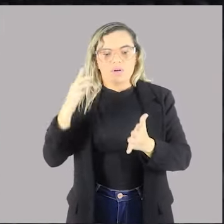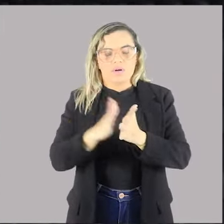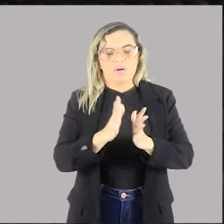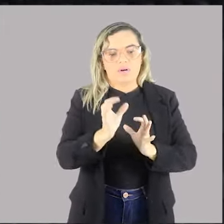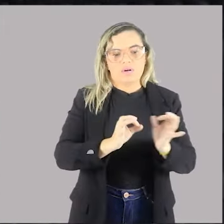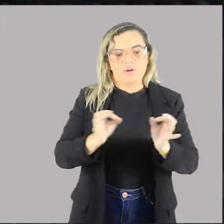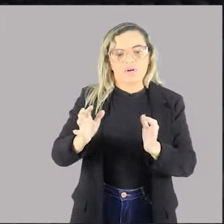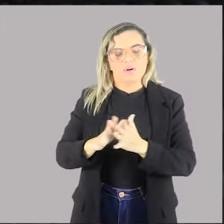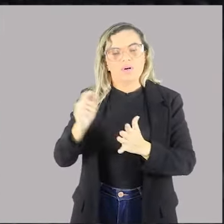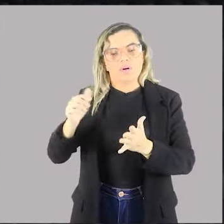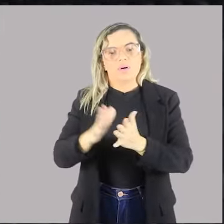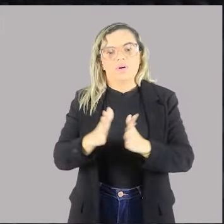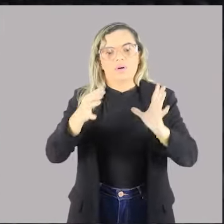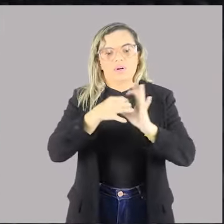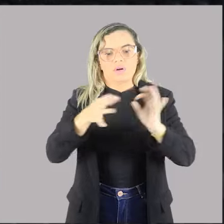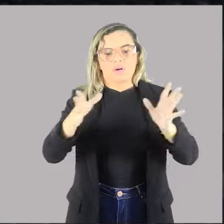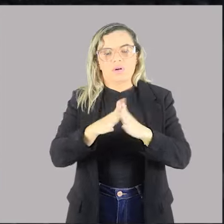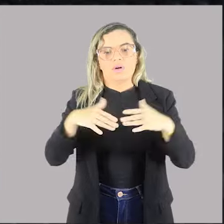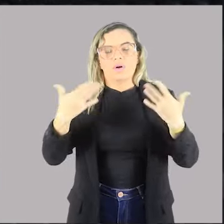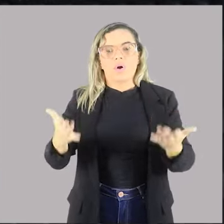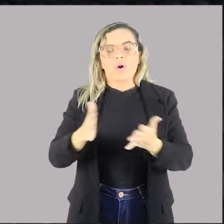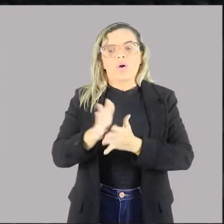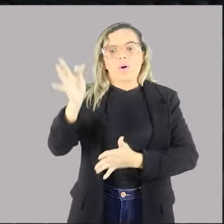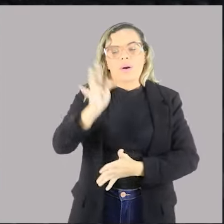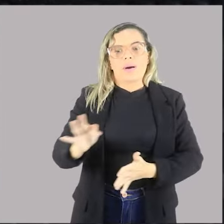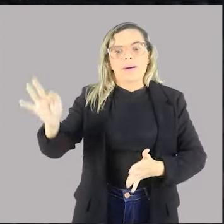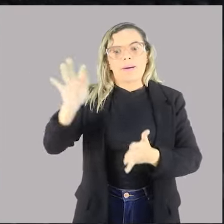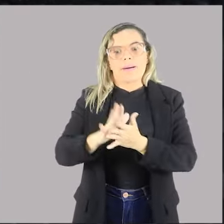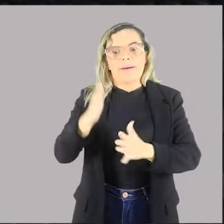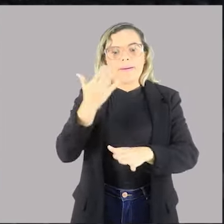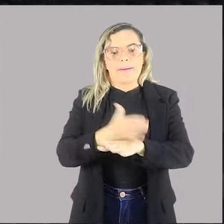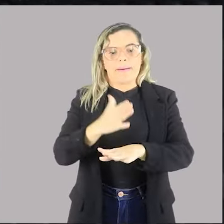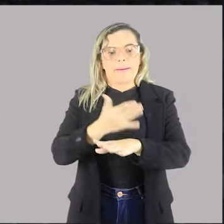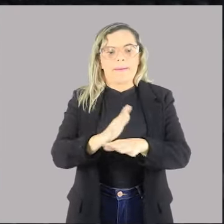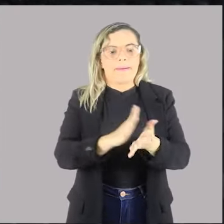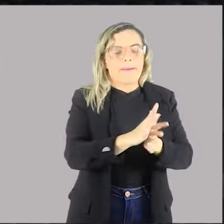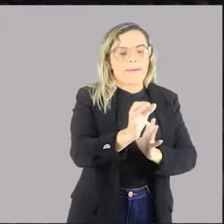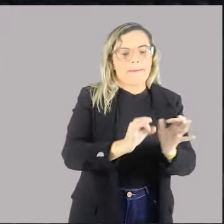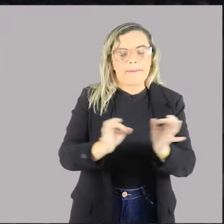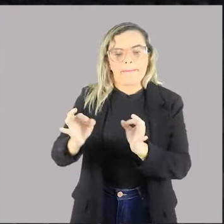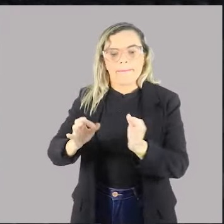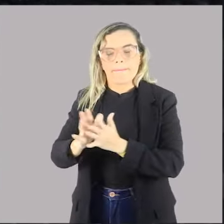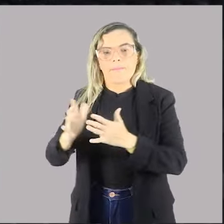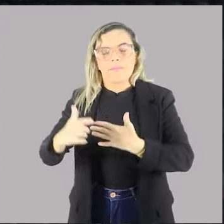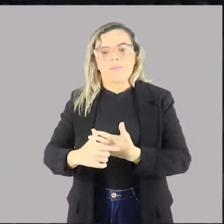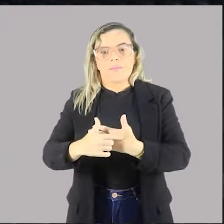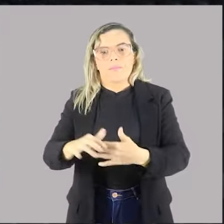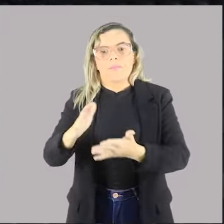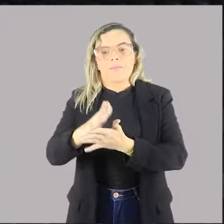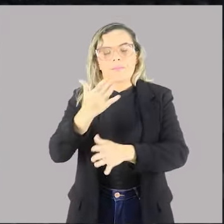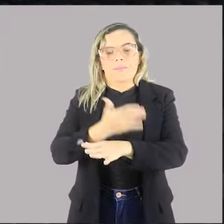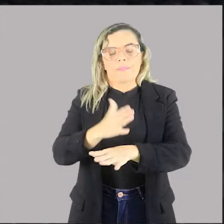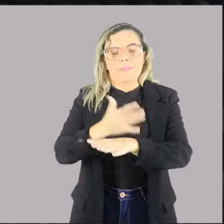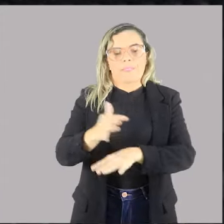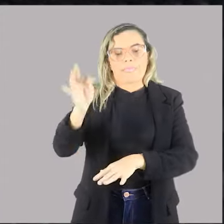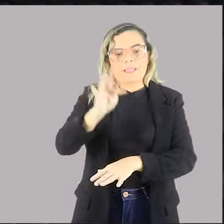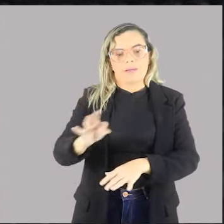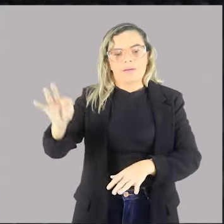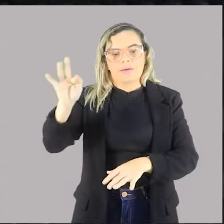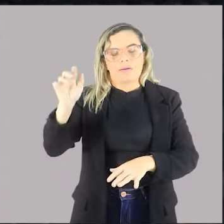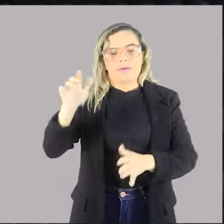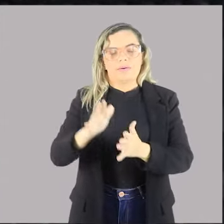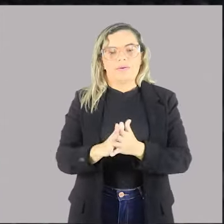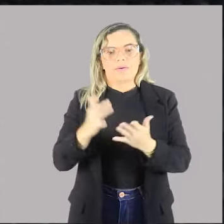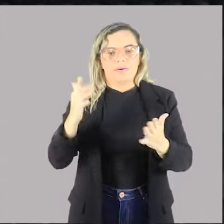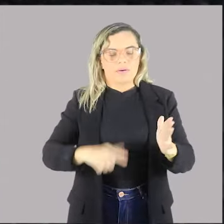organização e funcionamento da administração federal. A organização e funcionamento da administração federal devem ser realizadas por